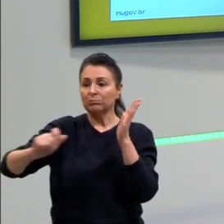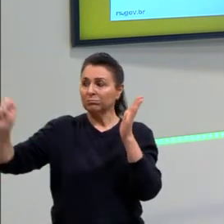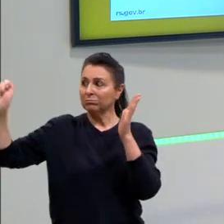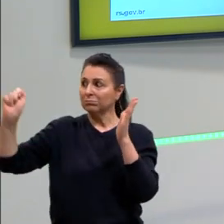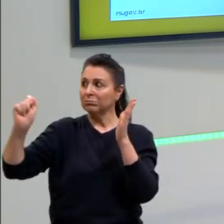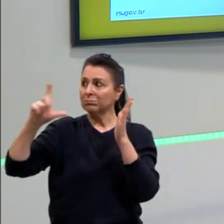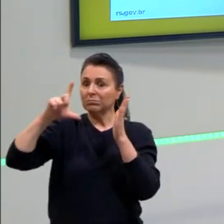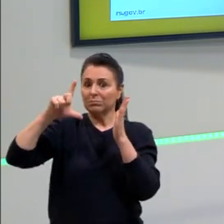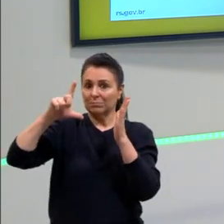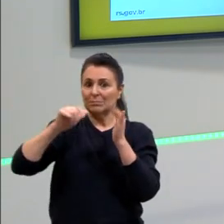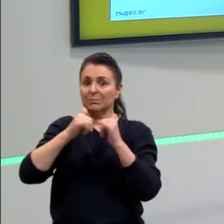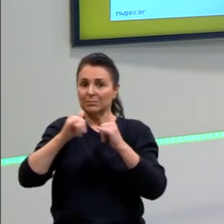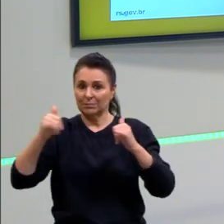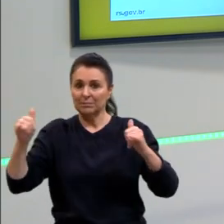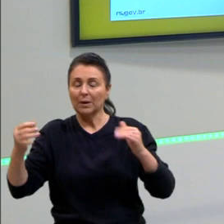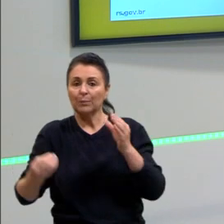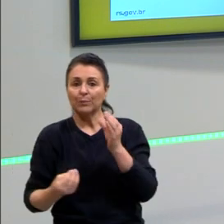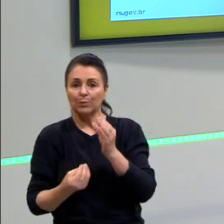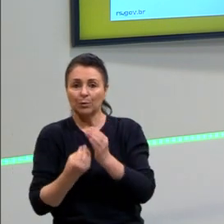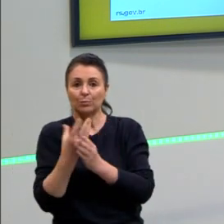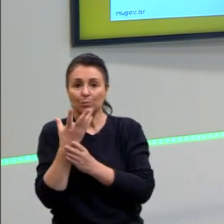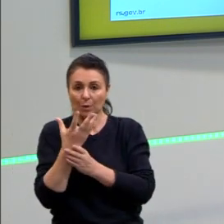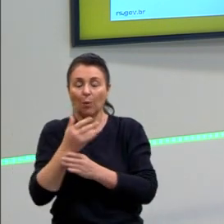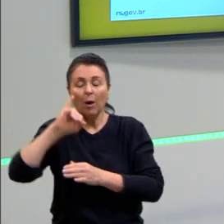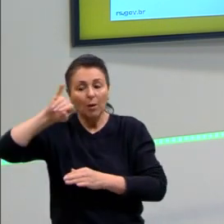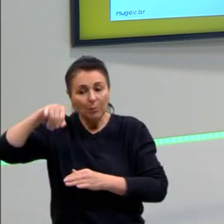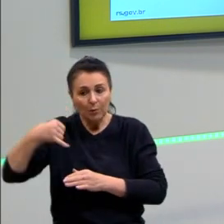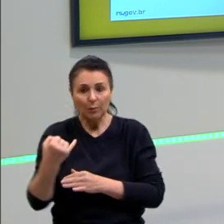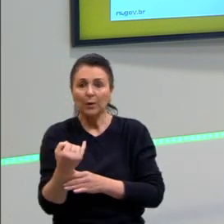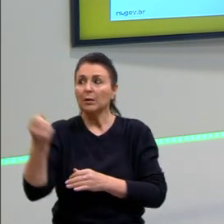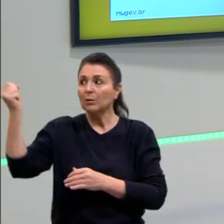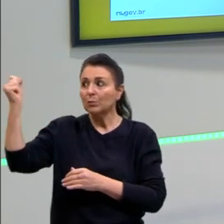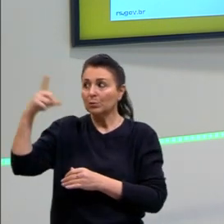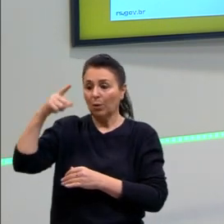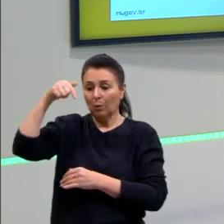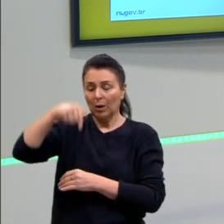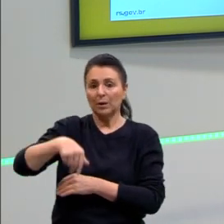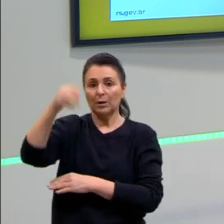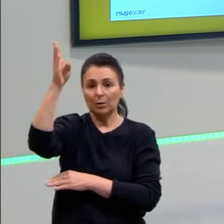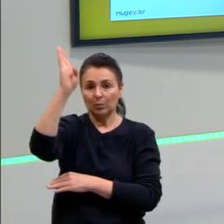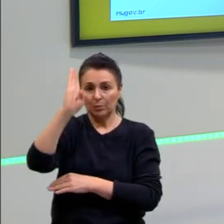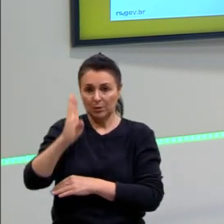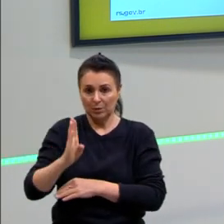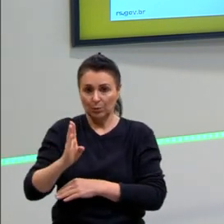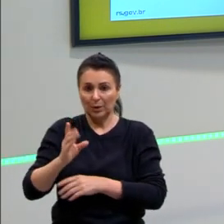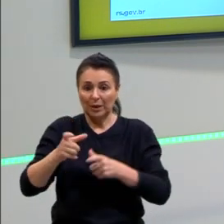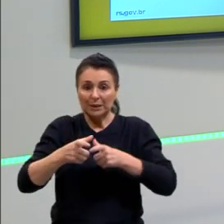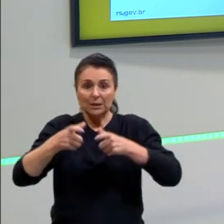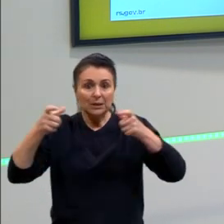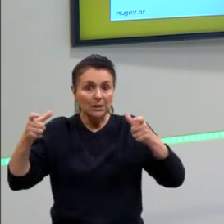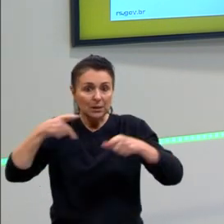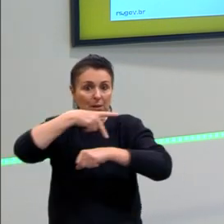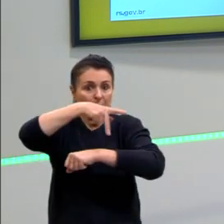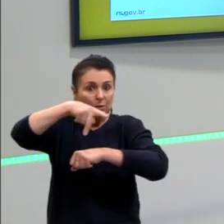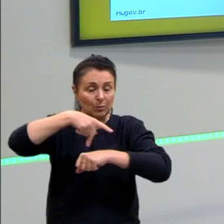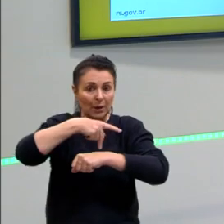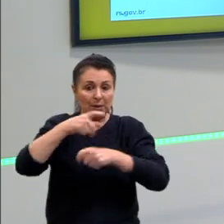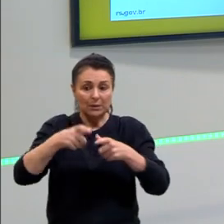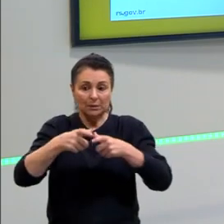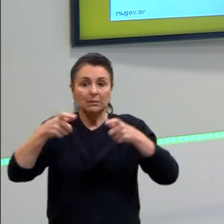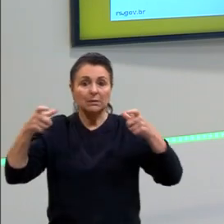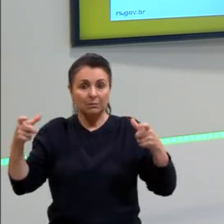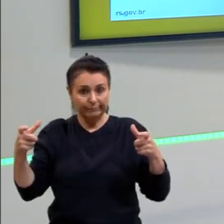aí, energia ética através do sol. Então, o nosso país grande, continental, consegue, né, perto,